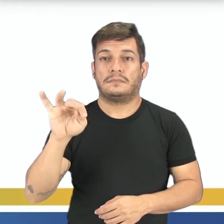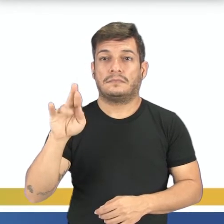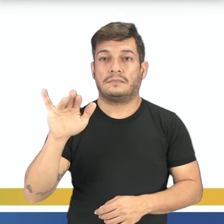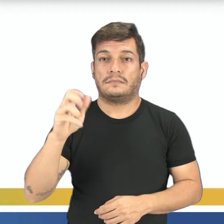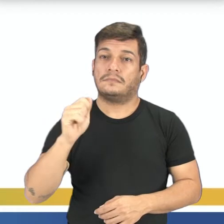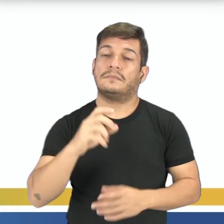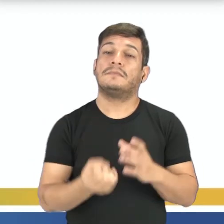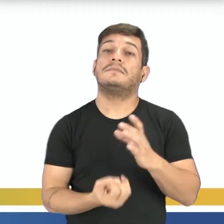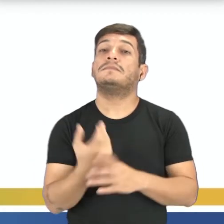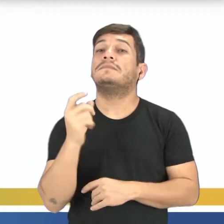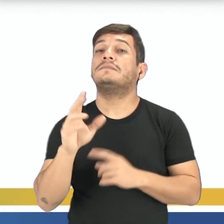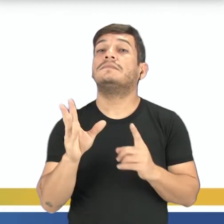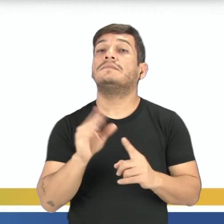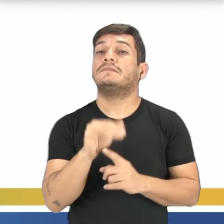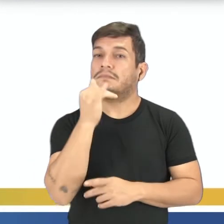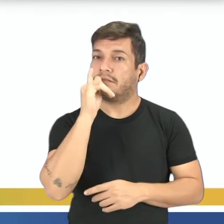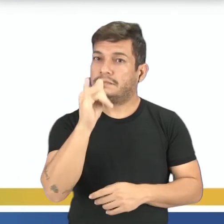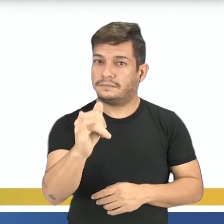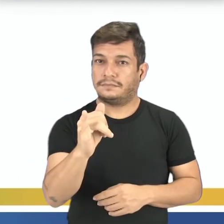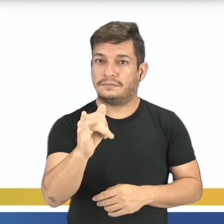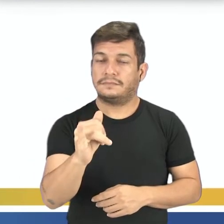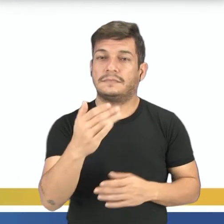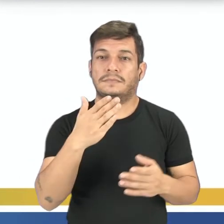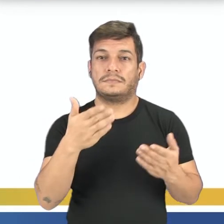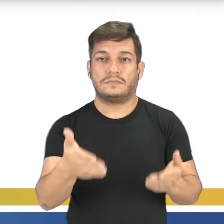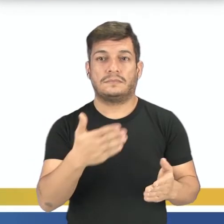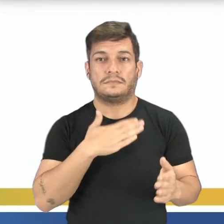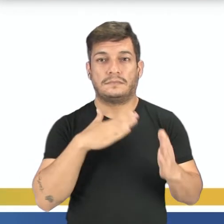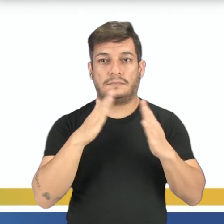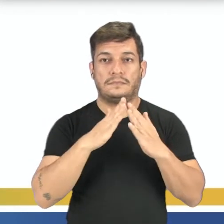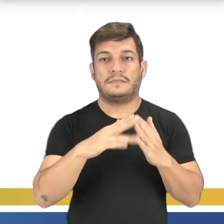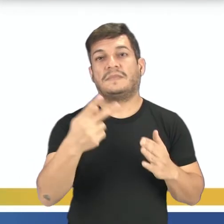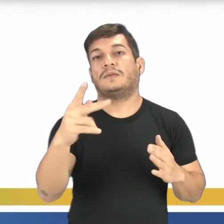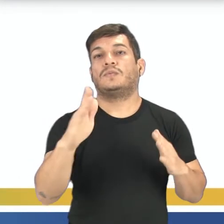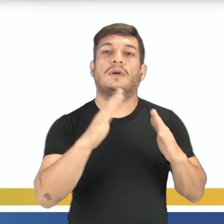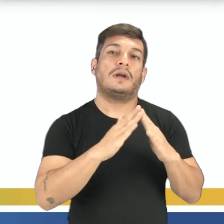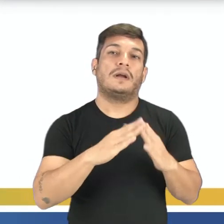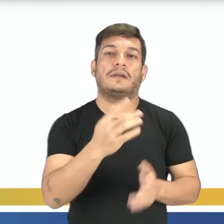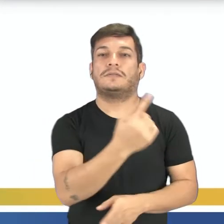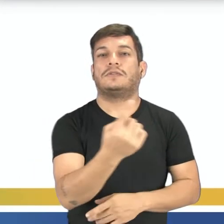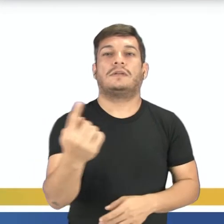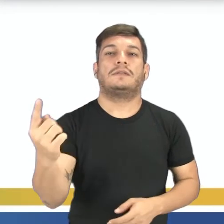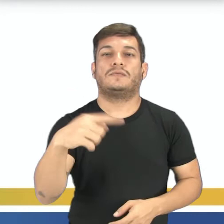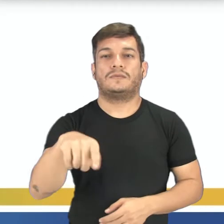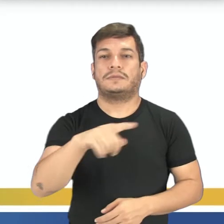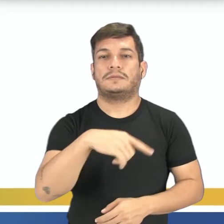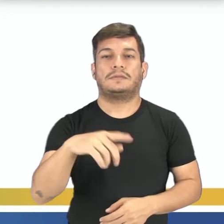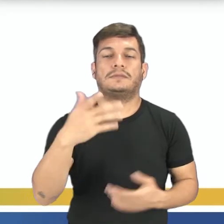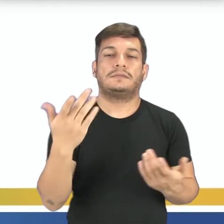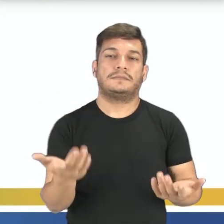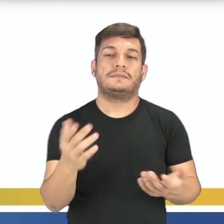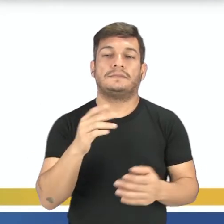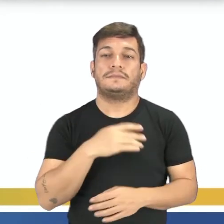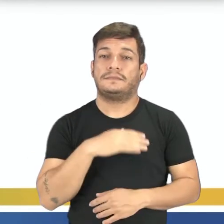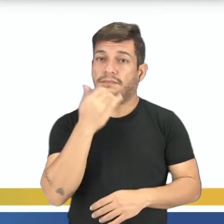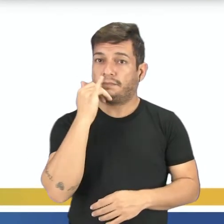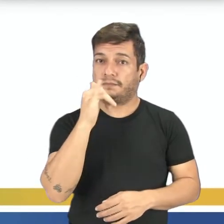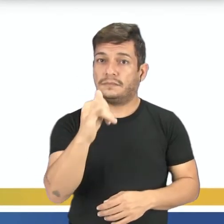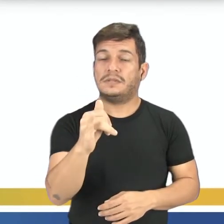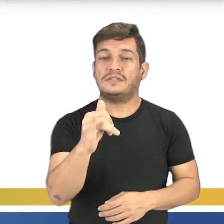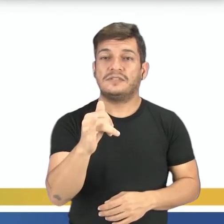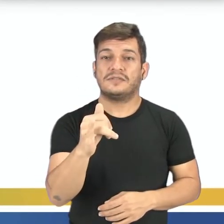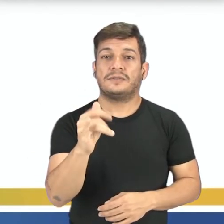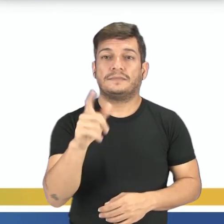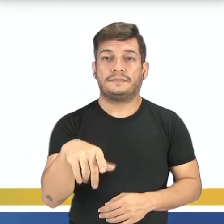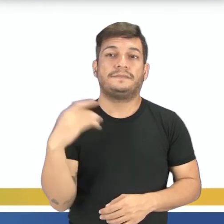a produção da energia elétrica que chega na minha casa, que chega na casa de cada um de vocês. A energia elétrica